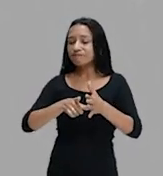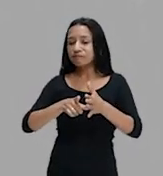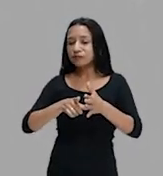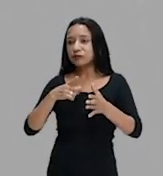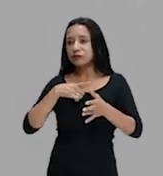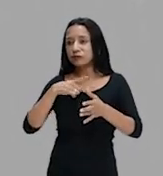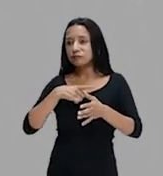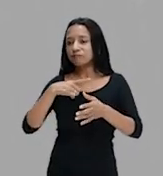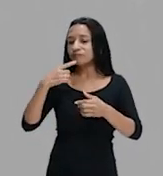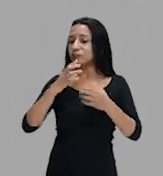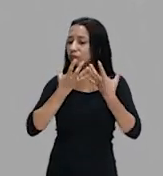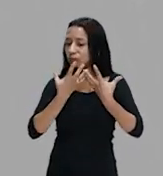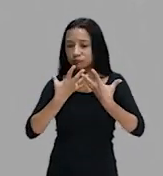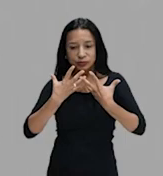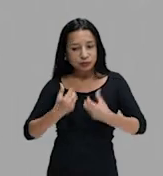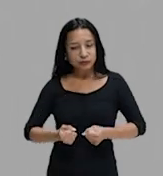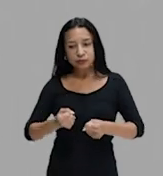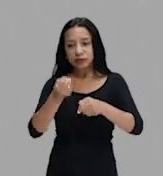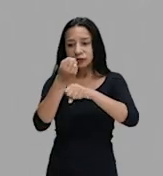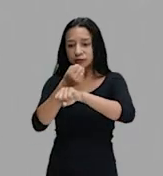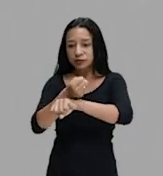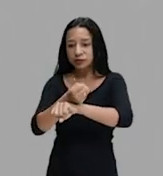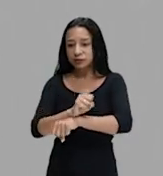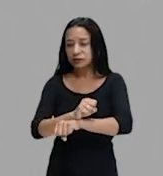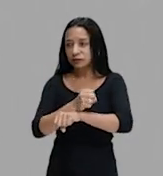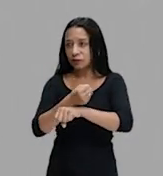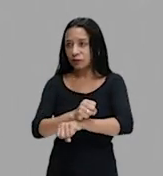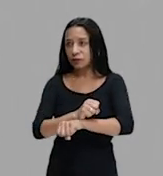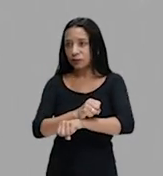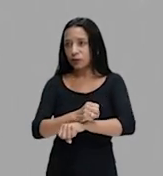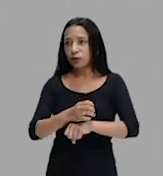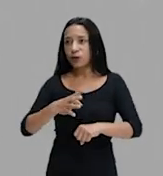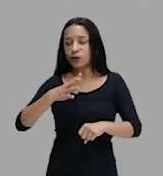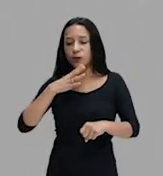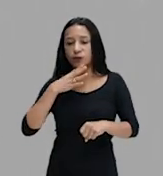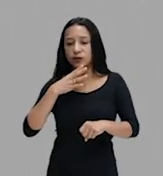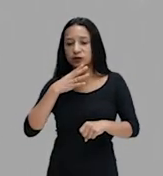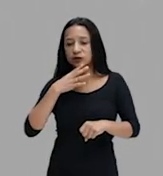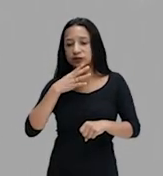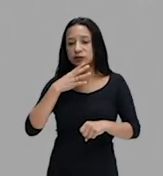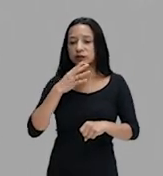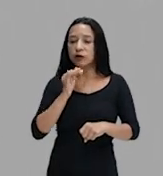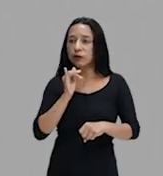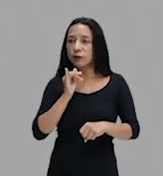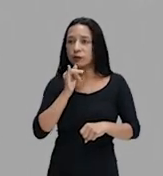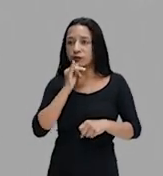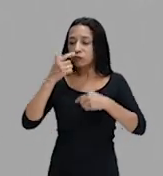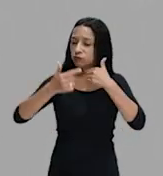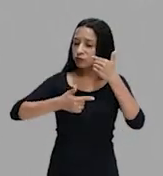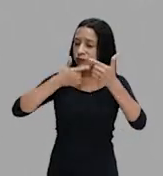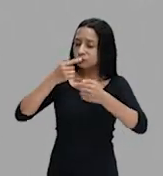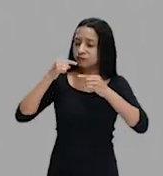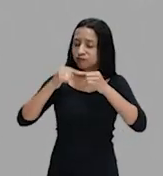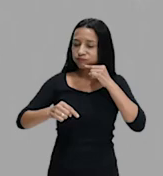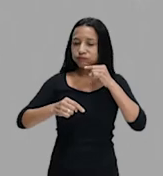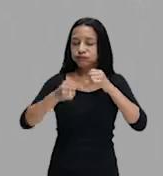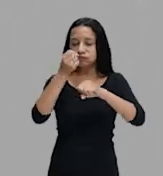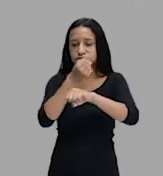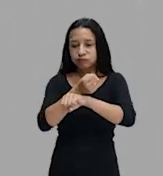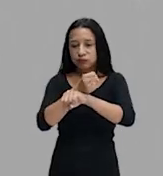A conjuração baiana, ou a mais conhecida, a conjuração dos alfaiates, era um movimento que lutava contra a escravidão.